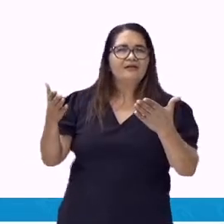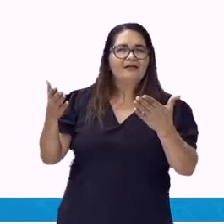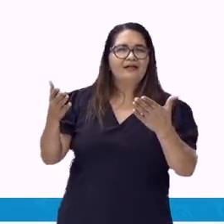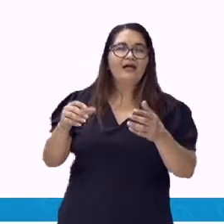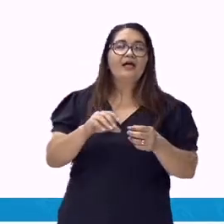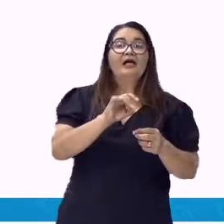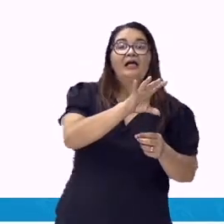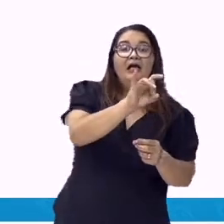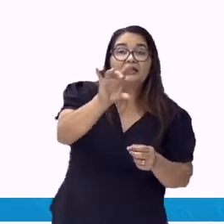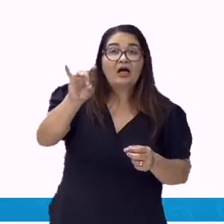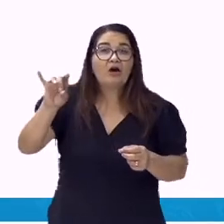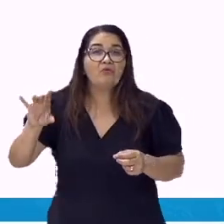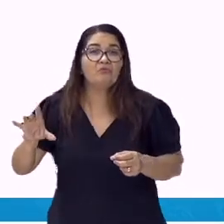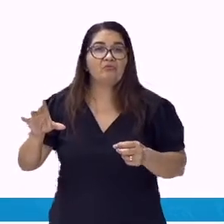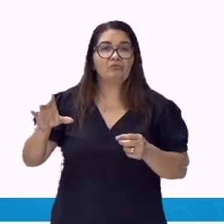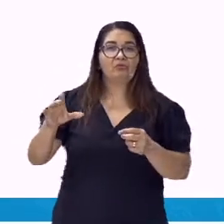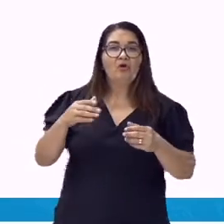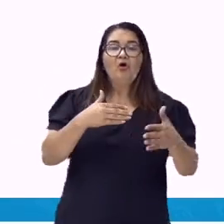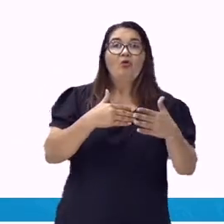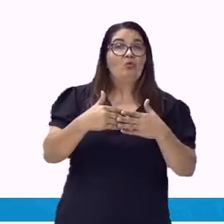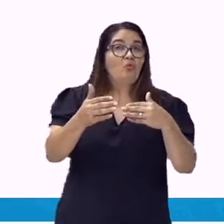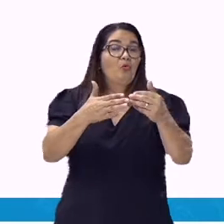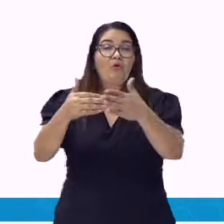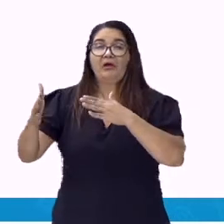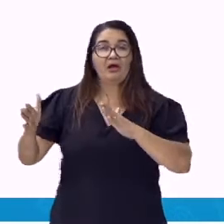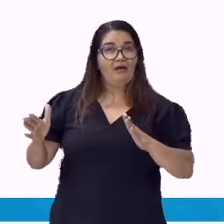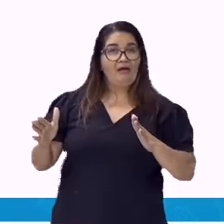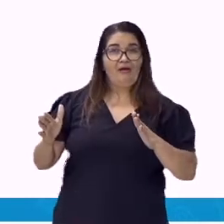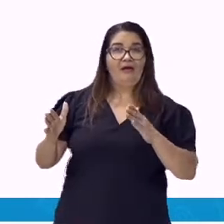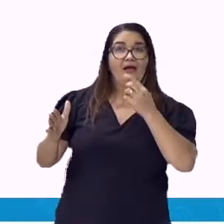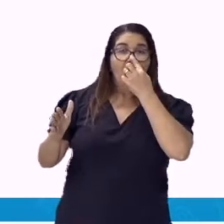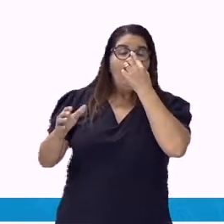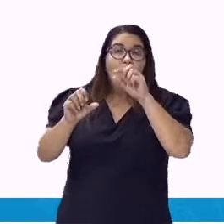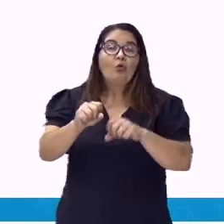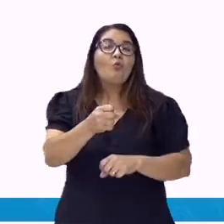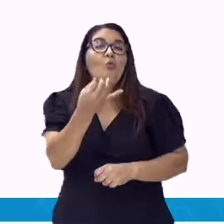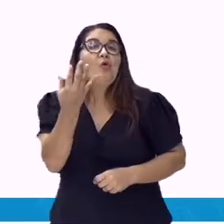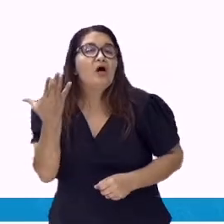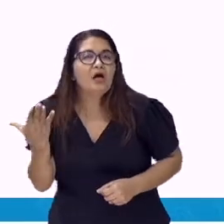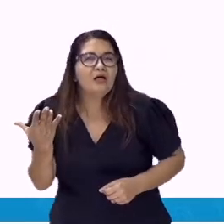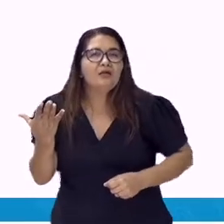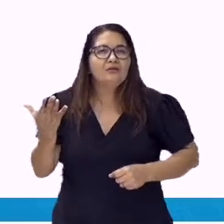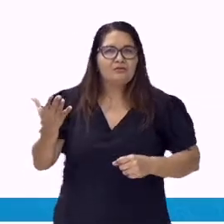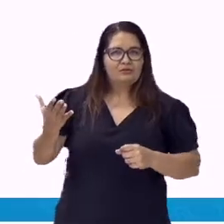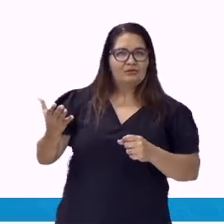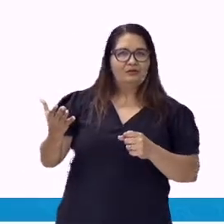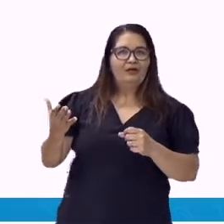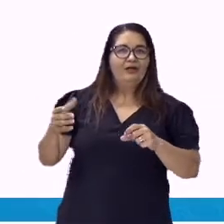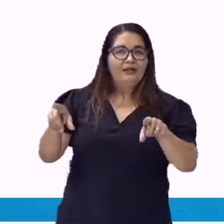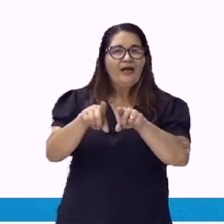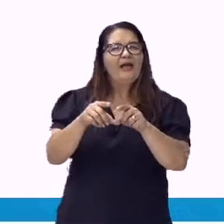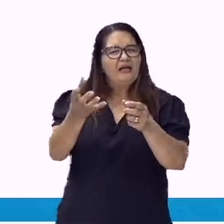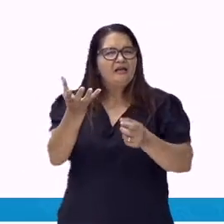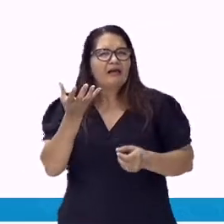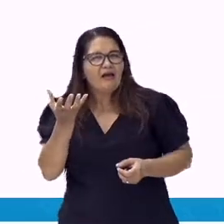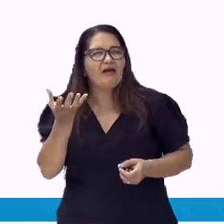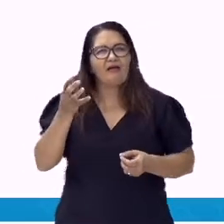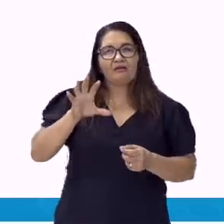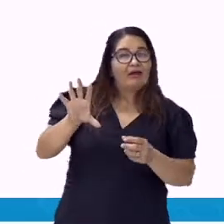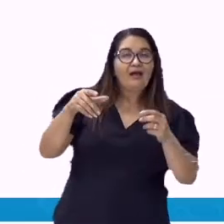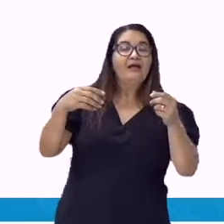que, todo aquele que, seja qual for, seja quem for, etc.